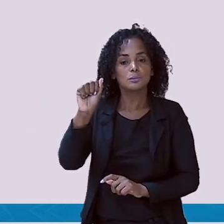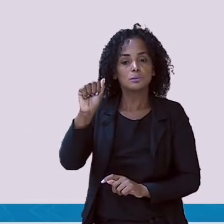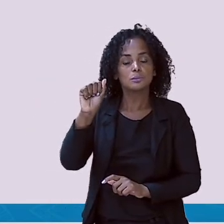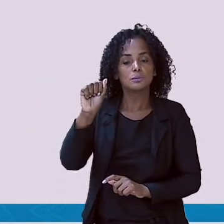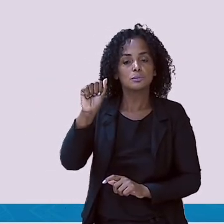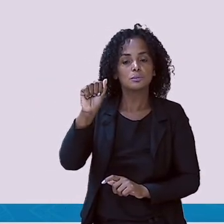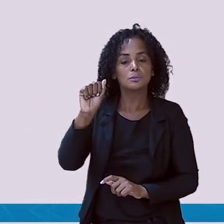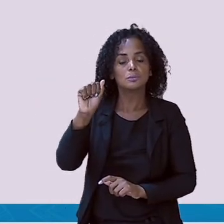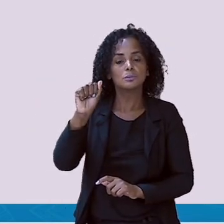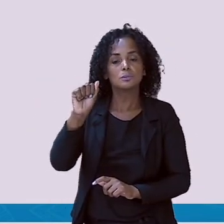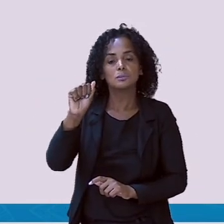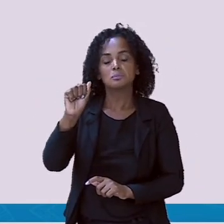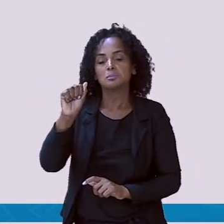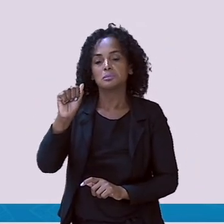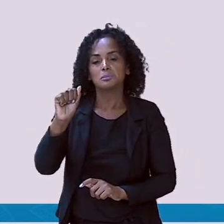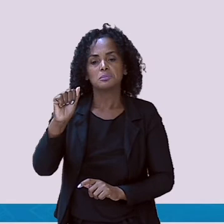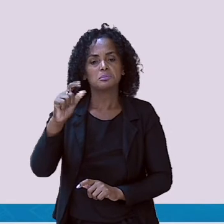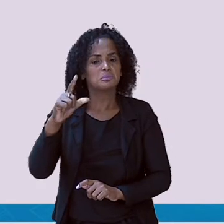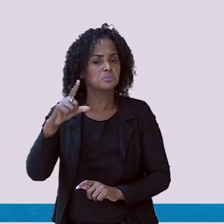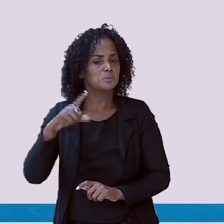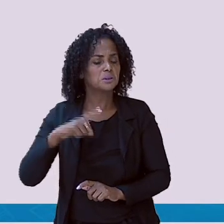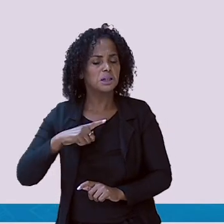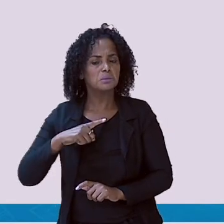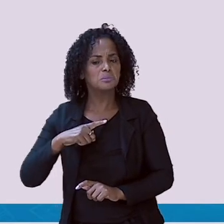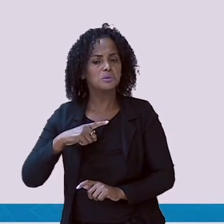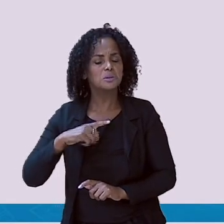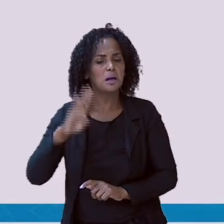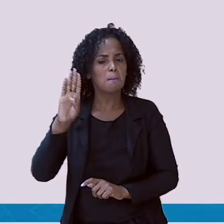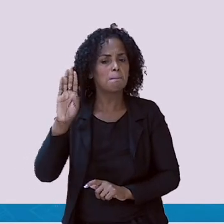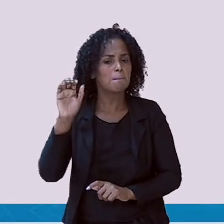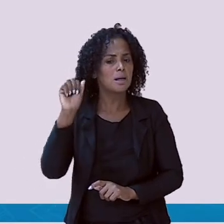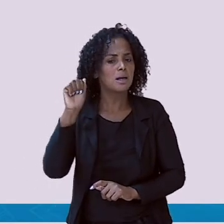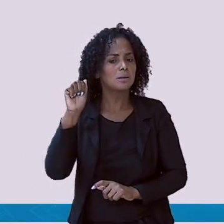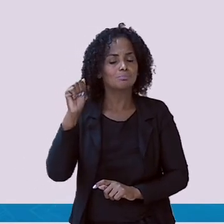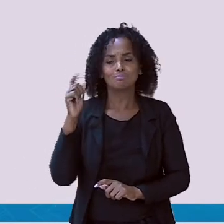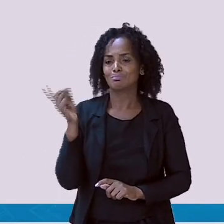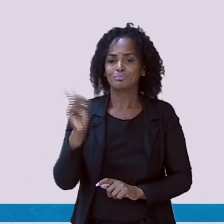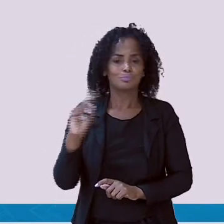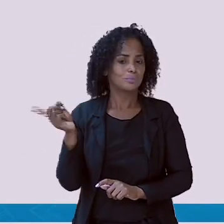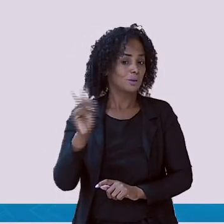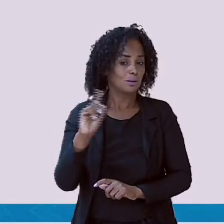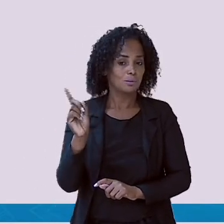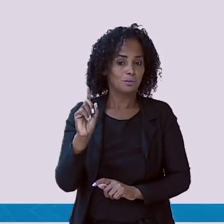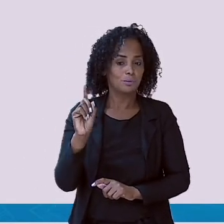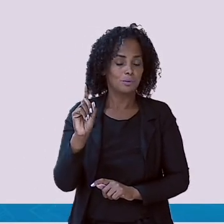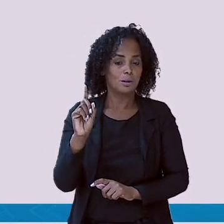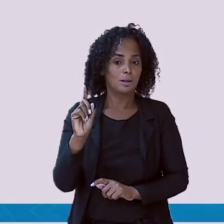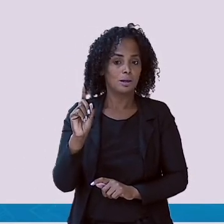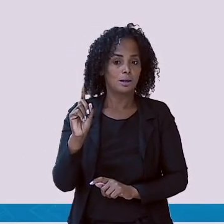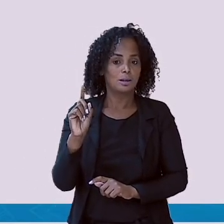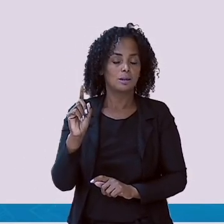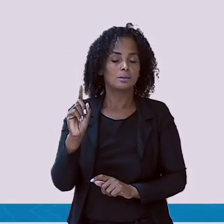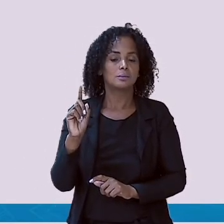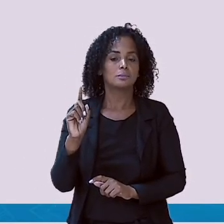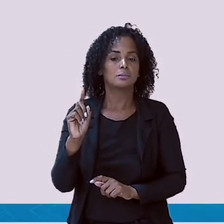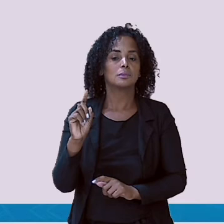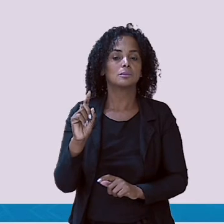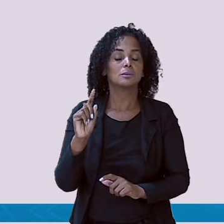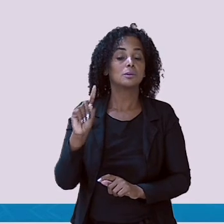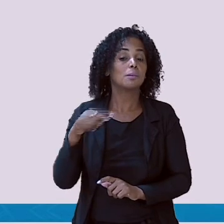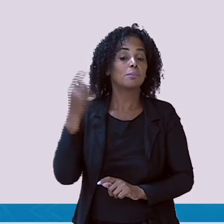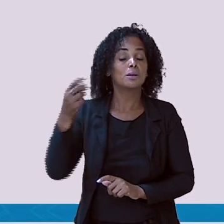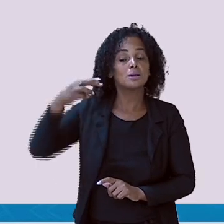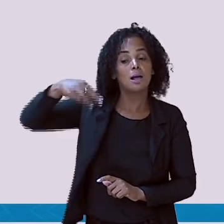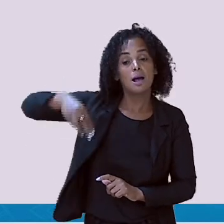Bá. Não é essa que eu quero. Mas logo em seguida eu tenho a sílaba Má, que é a que eu estou procurando.